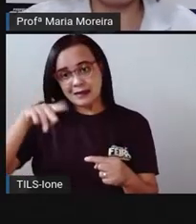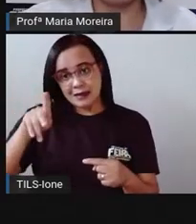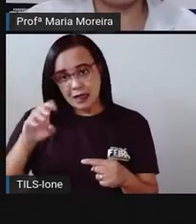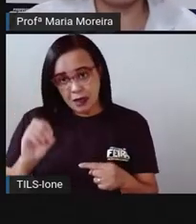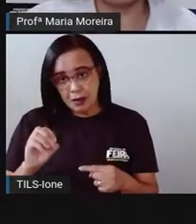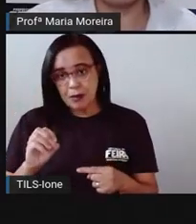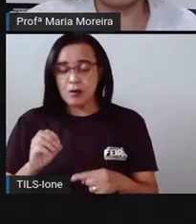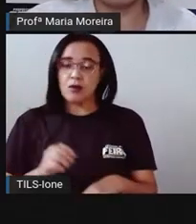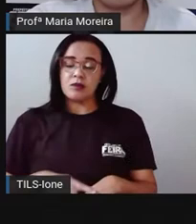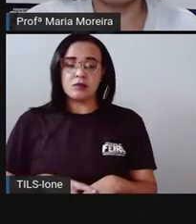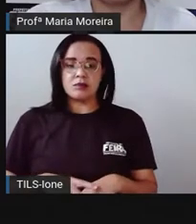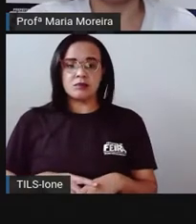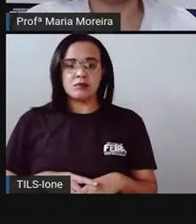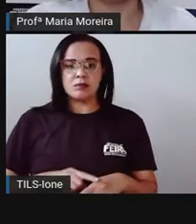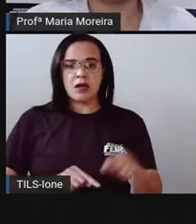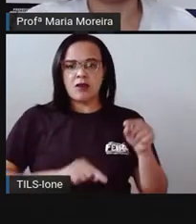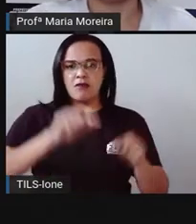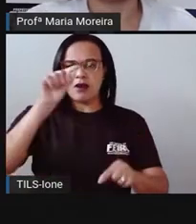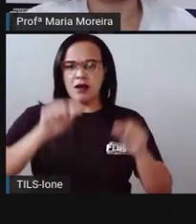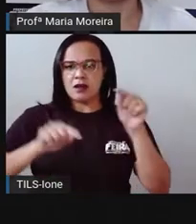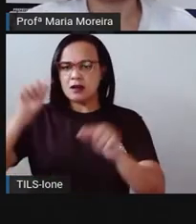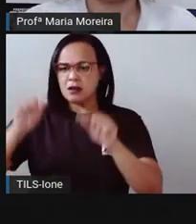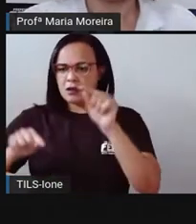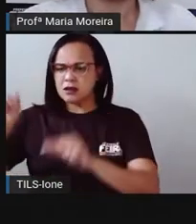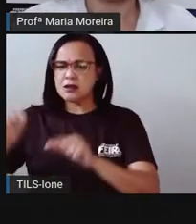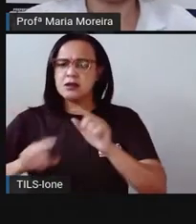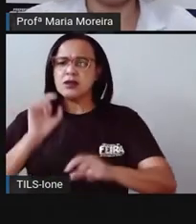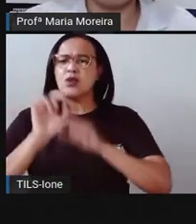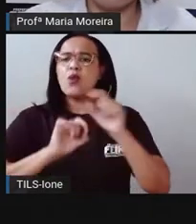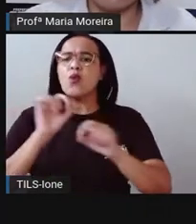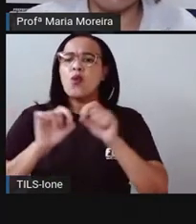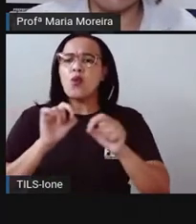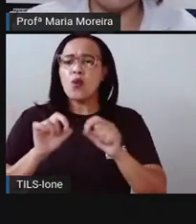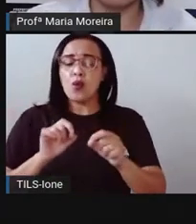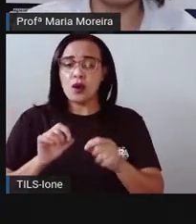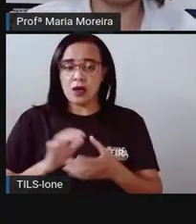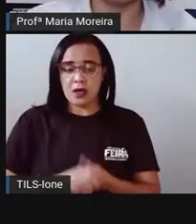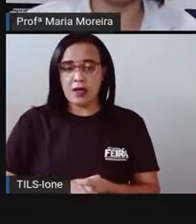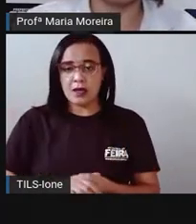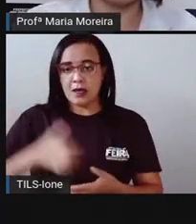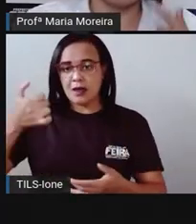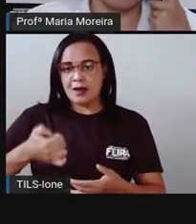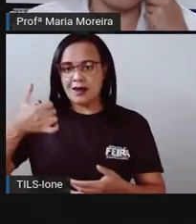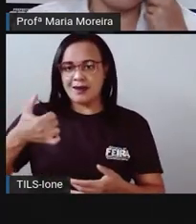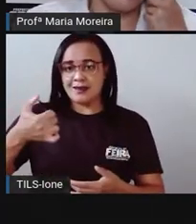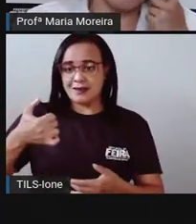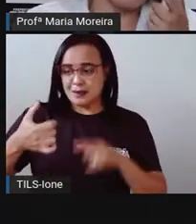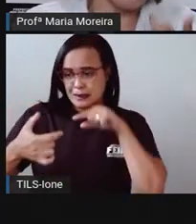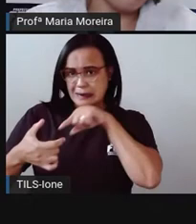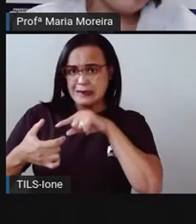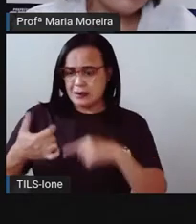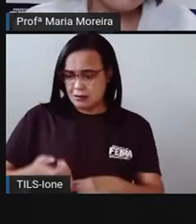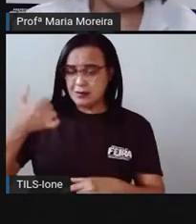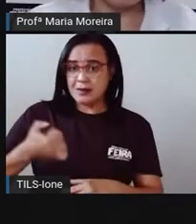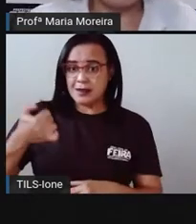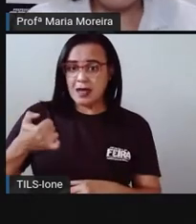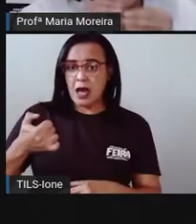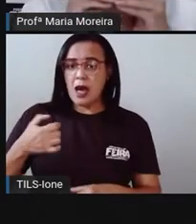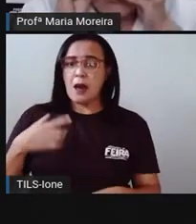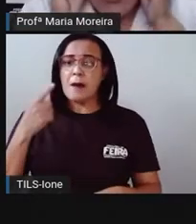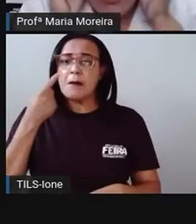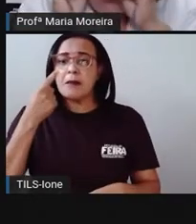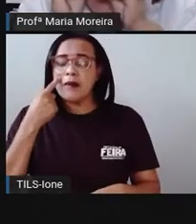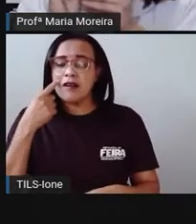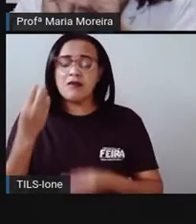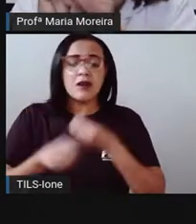Para medir a variação em tempos mais curtos, utilizamos os cronômetros, né? Que a gente utiliza principalmente em provas. Porque a